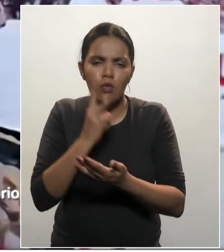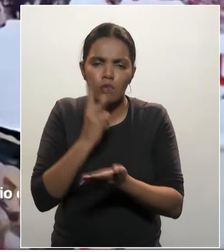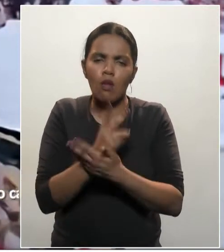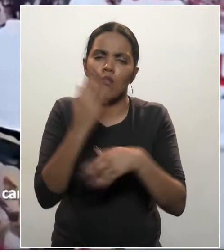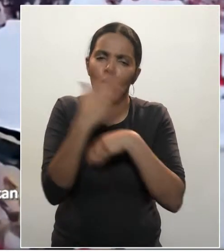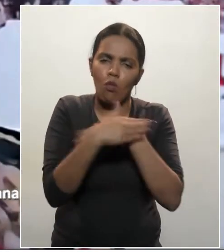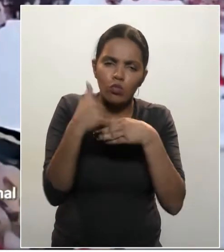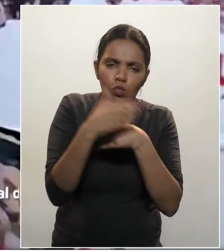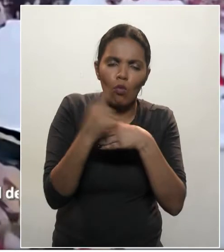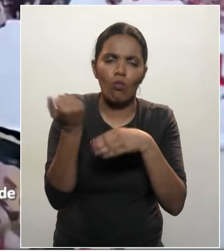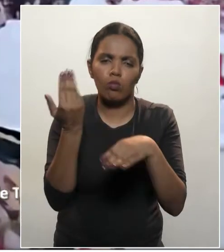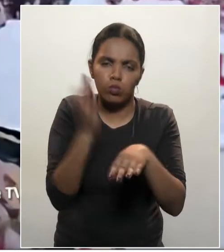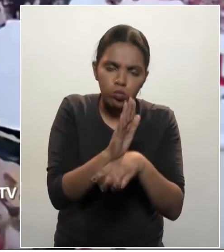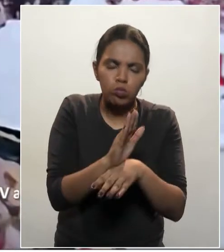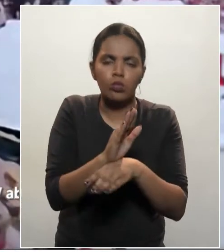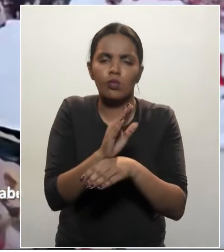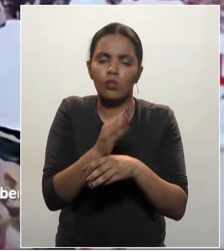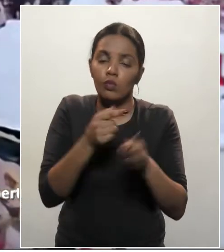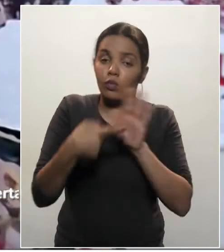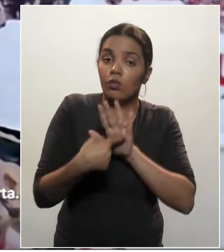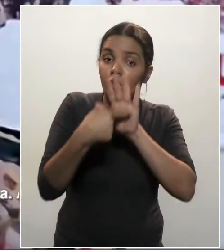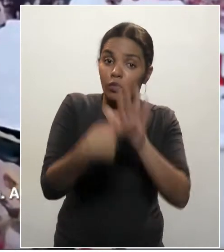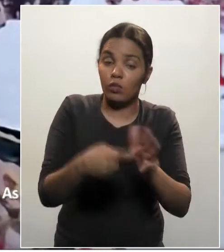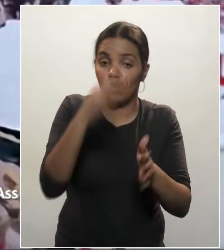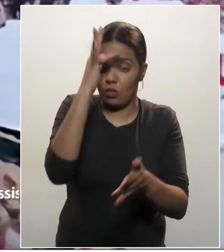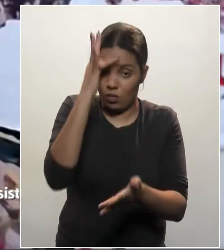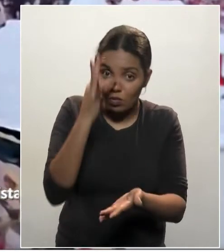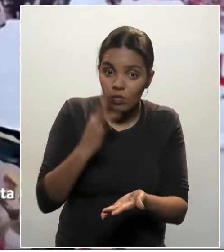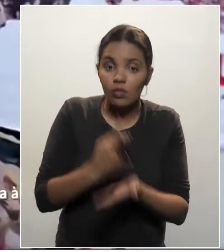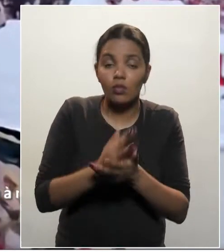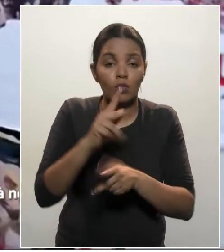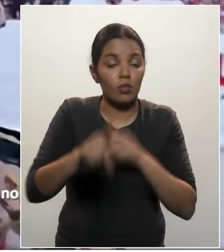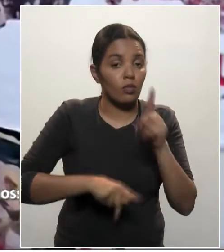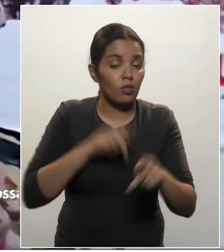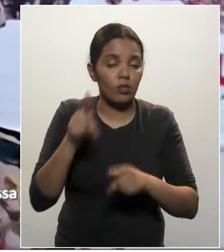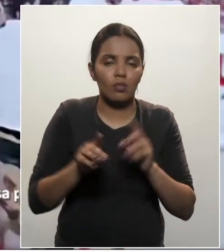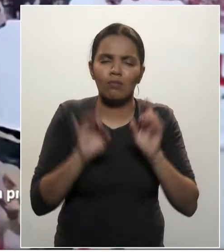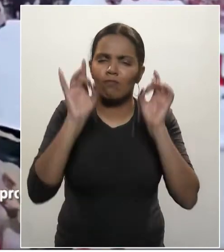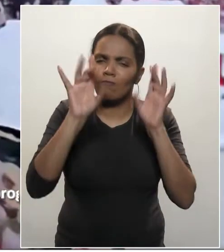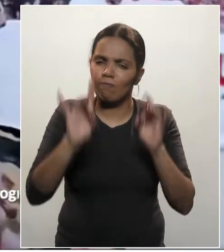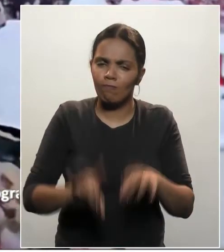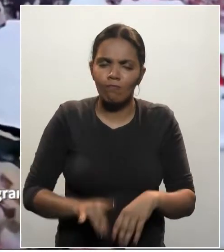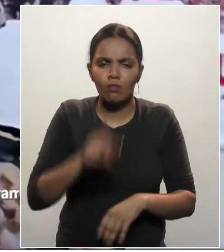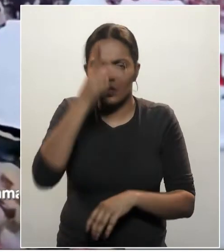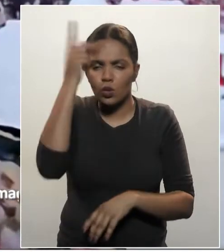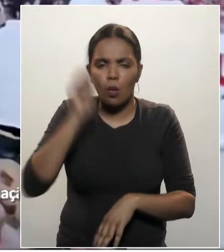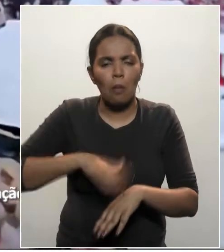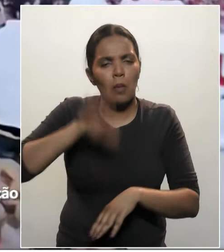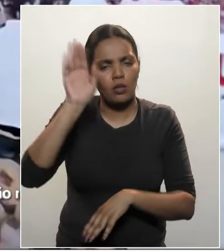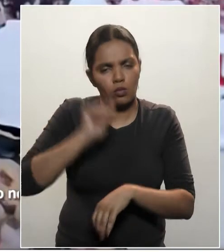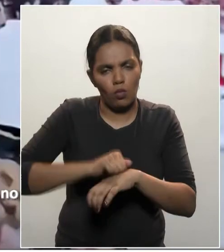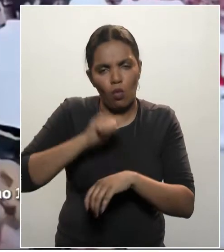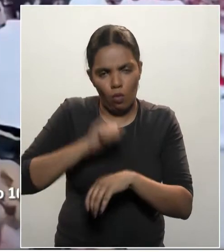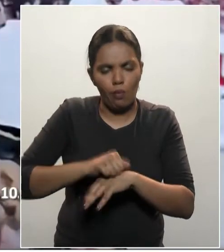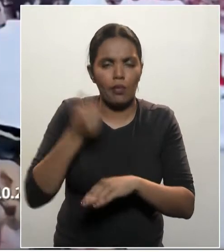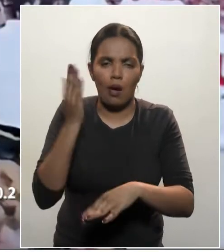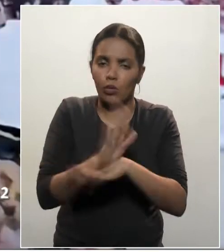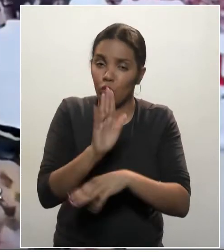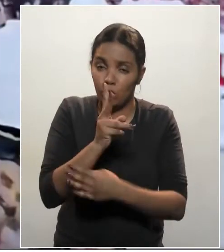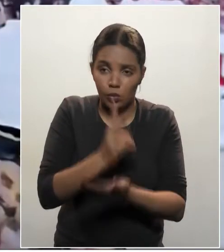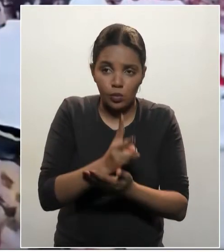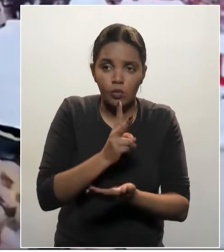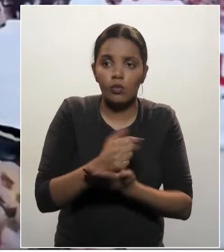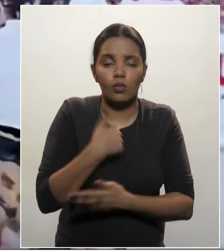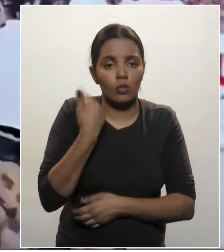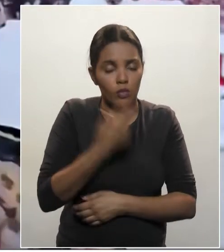conforto, levando a fé a todo o povo, especialmente as pessoas mais necessitadas. Então, com certeza,